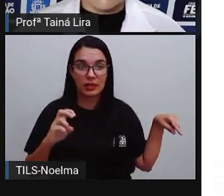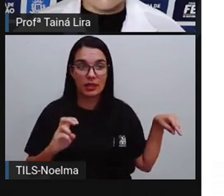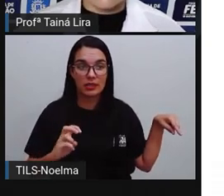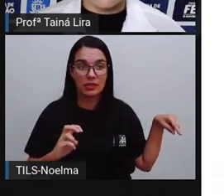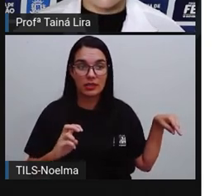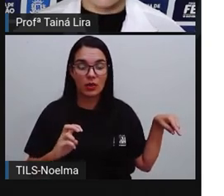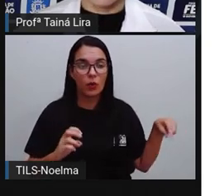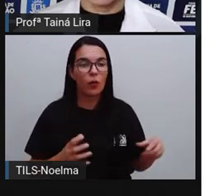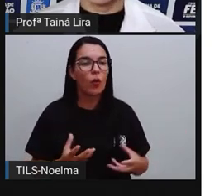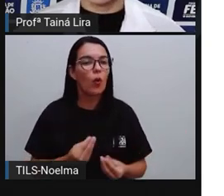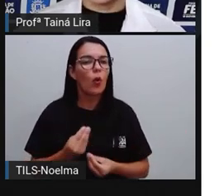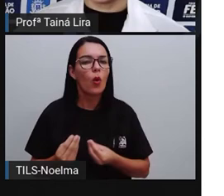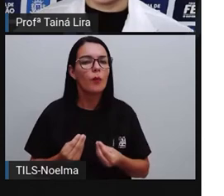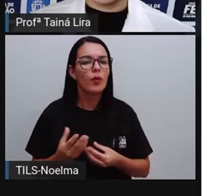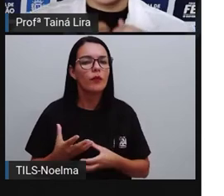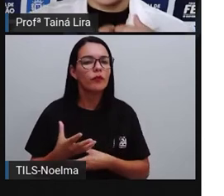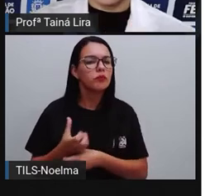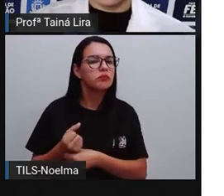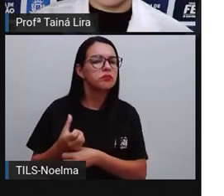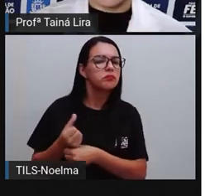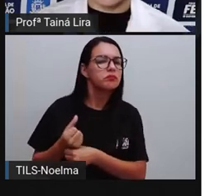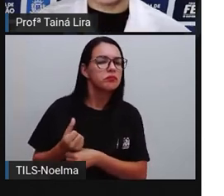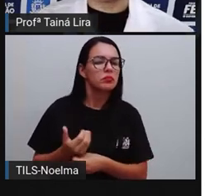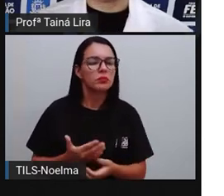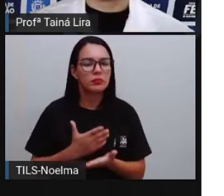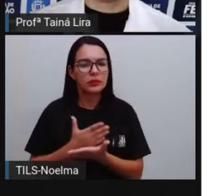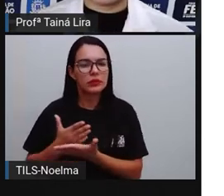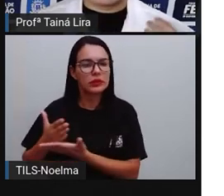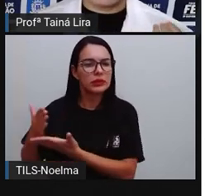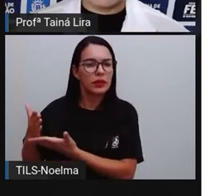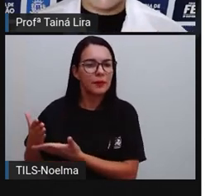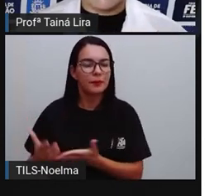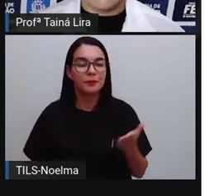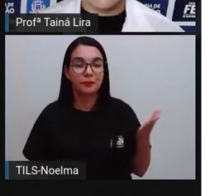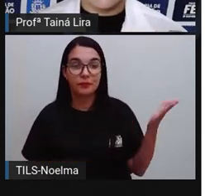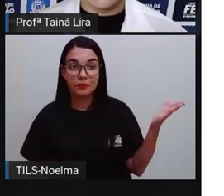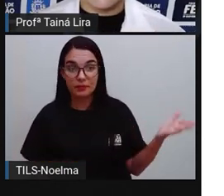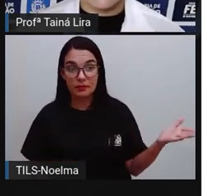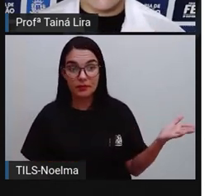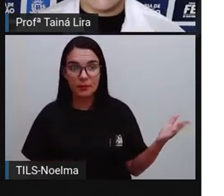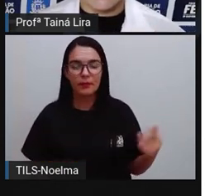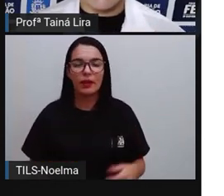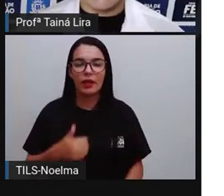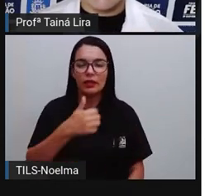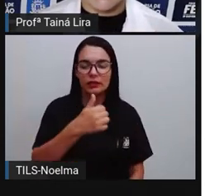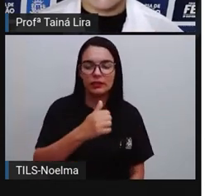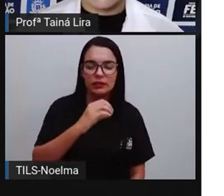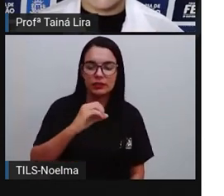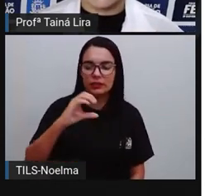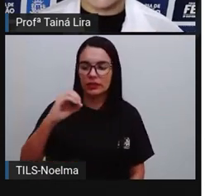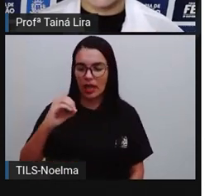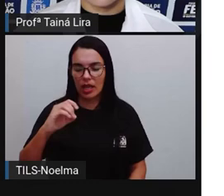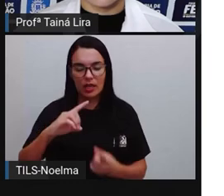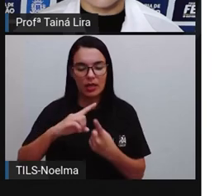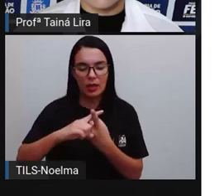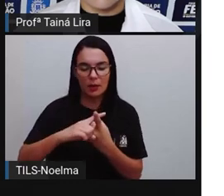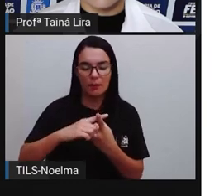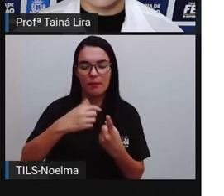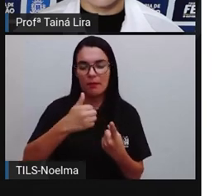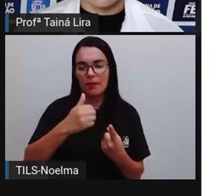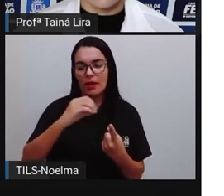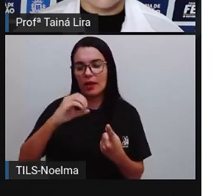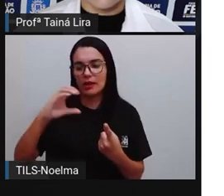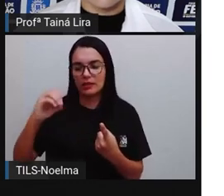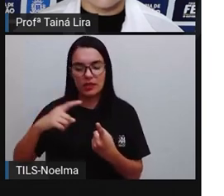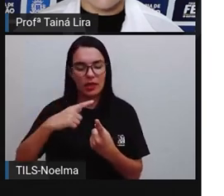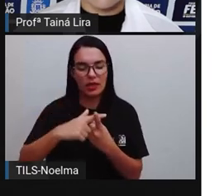375. Como é que eu agrupo o pró? Então, agrupamos de 100 em 100. Ó, primeiro 300. 100,